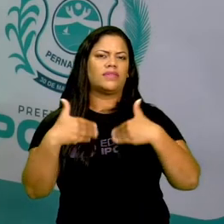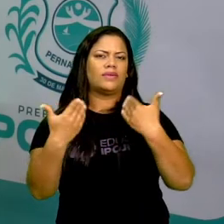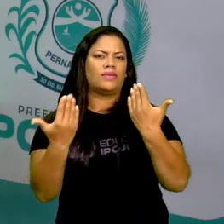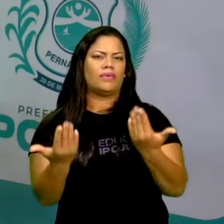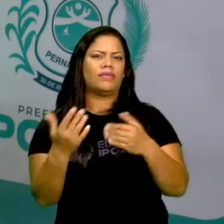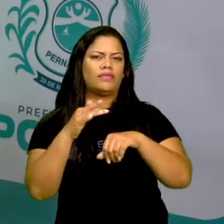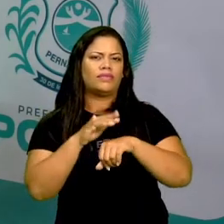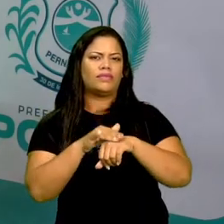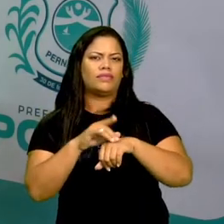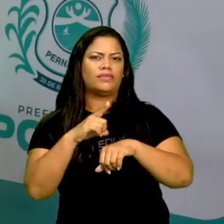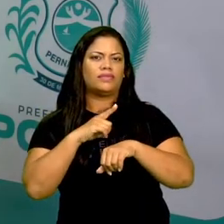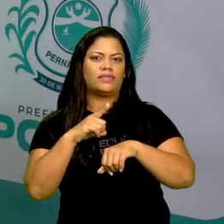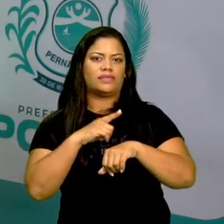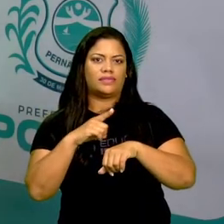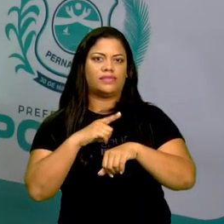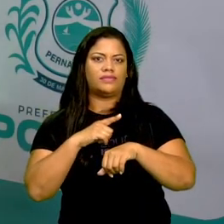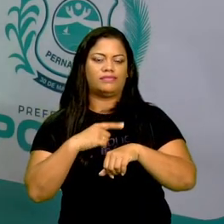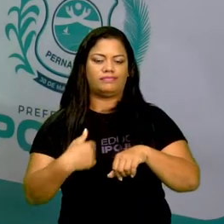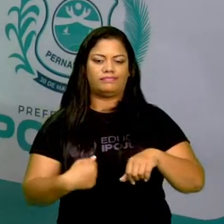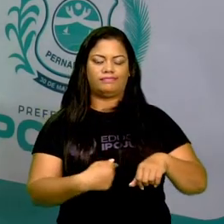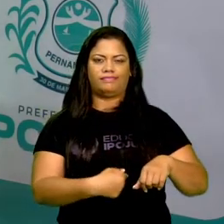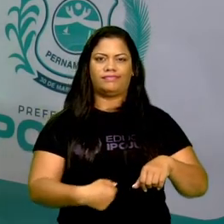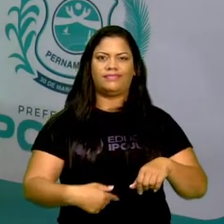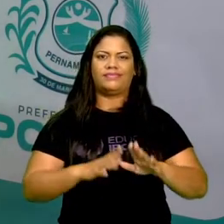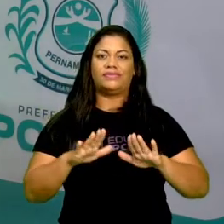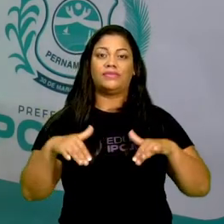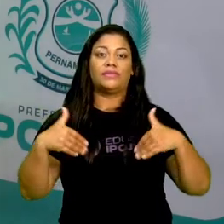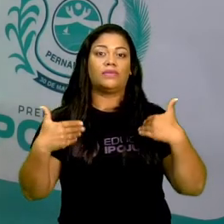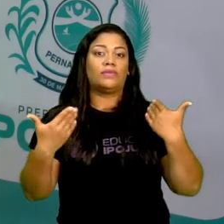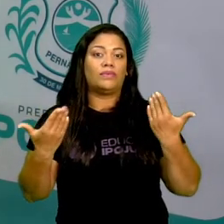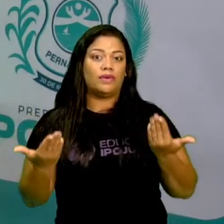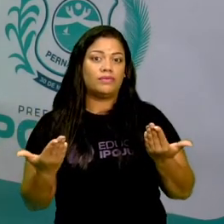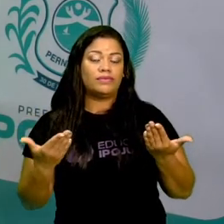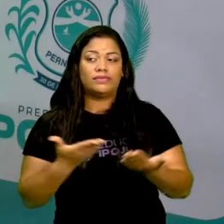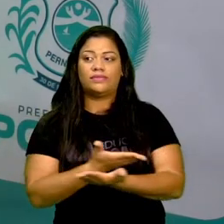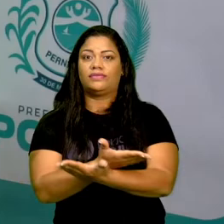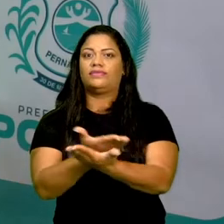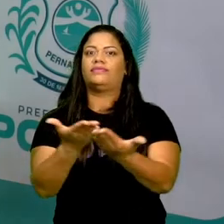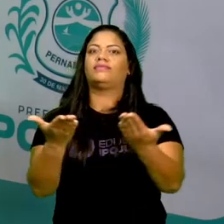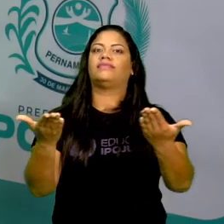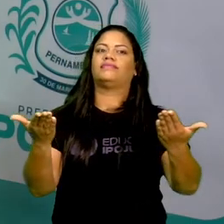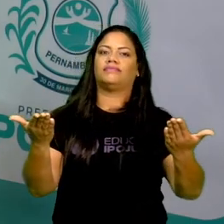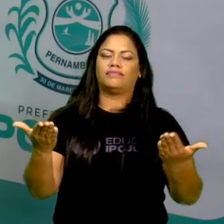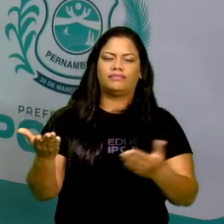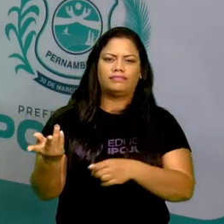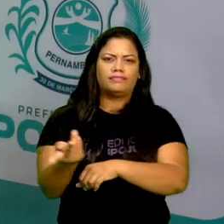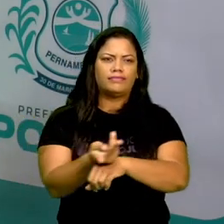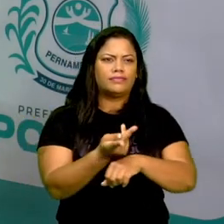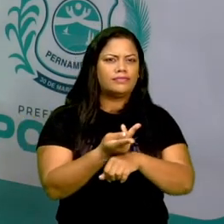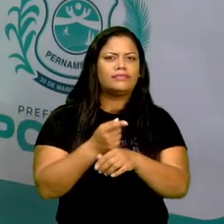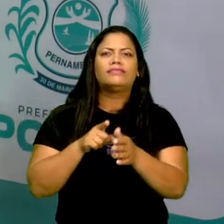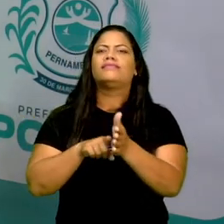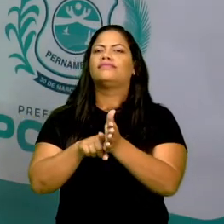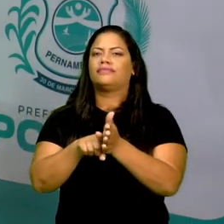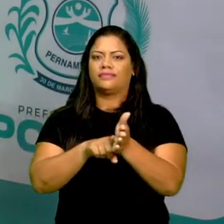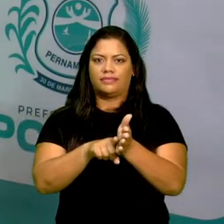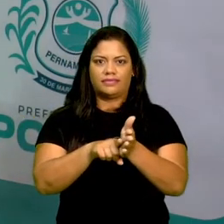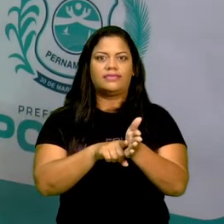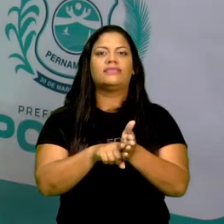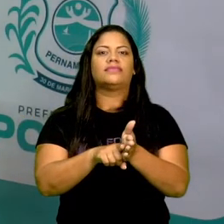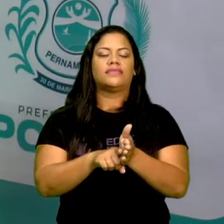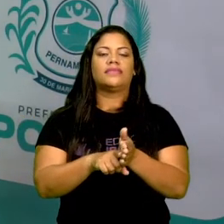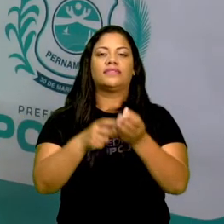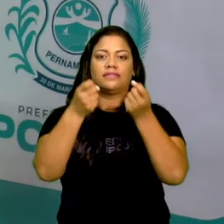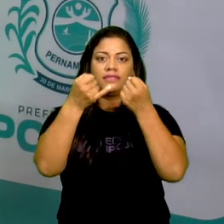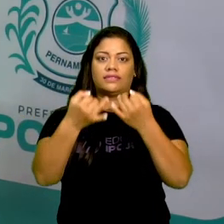doenças que pode ter no sistema digestório? Vocês vão pesquisar sobre as doenças do sistema digestório e vai